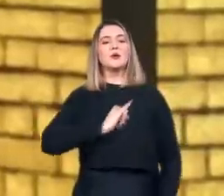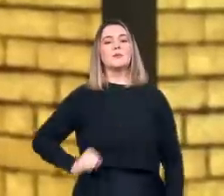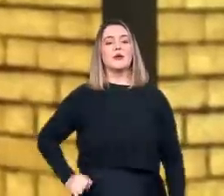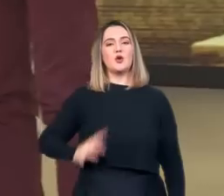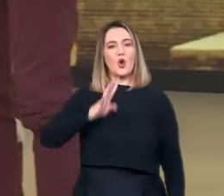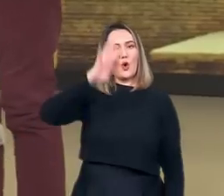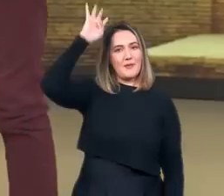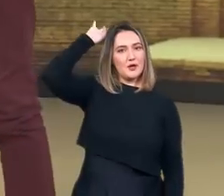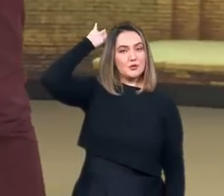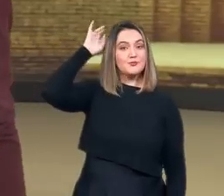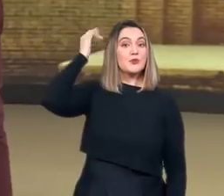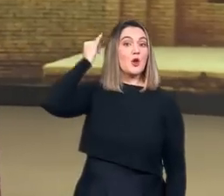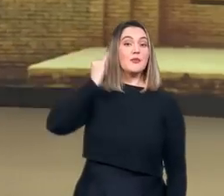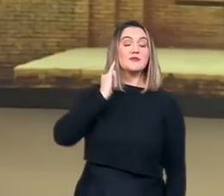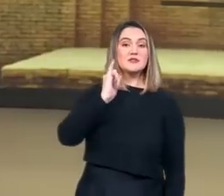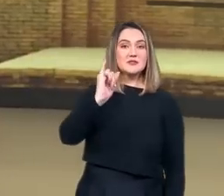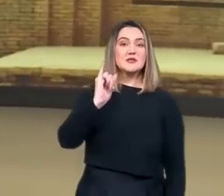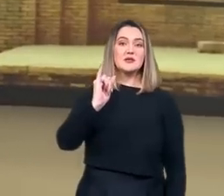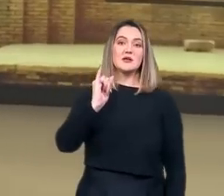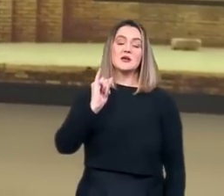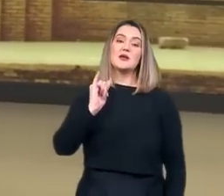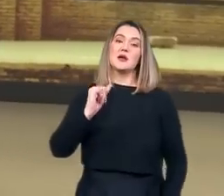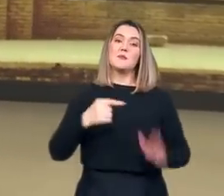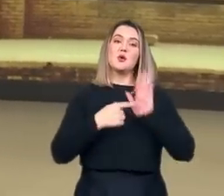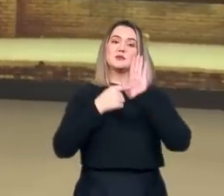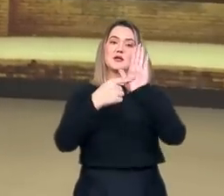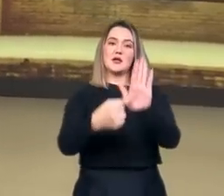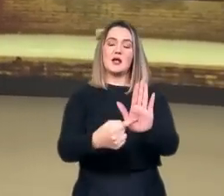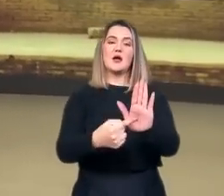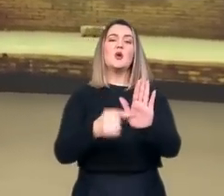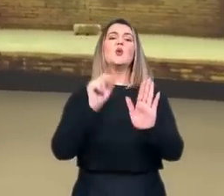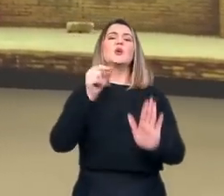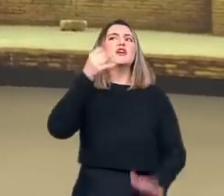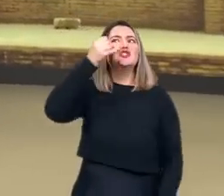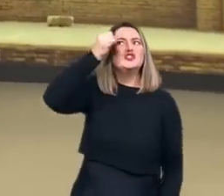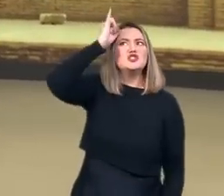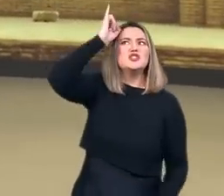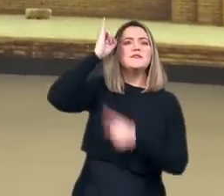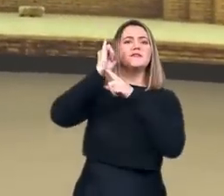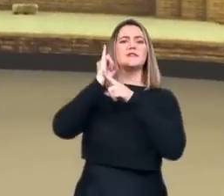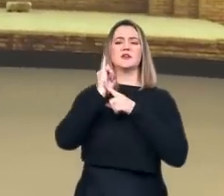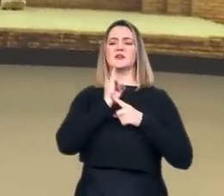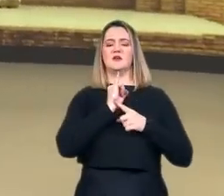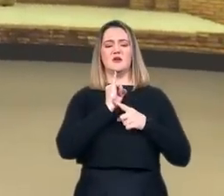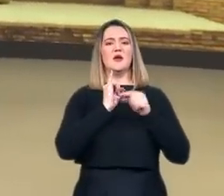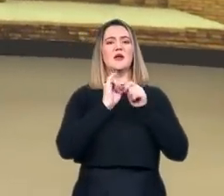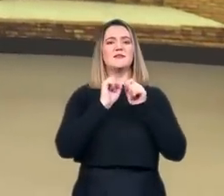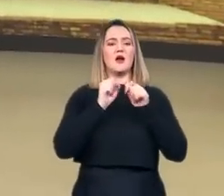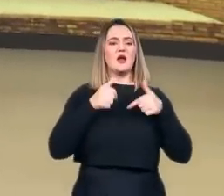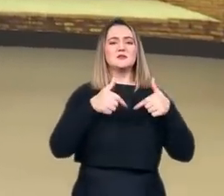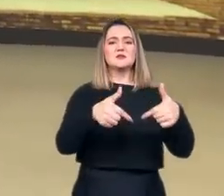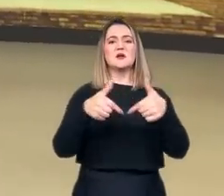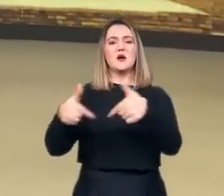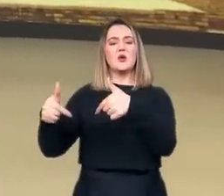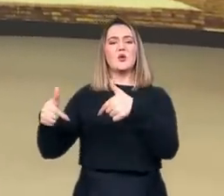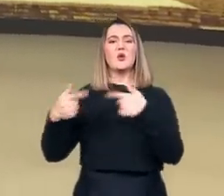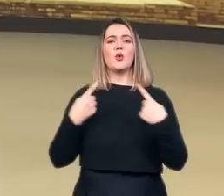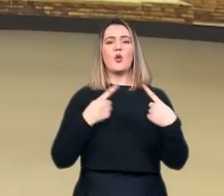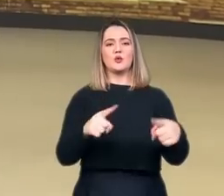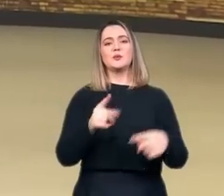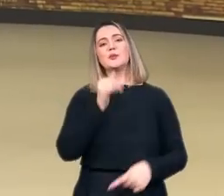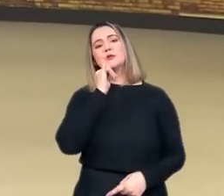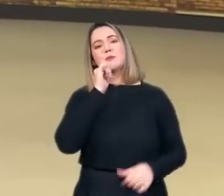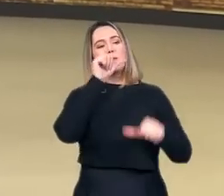Império Romano. A profecia ainda nos revelará outras coisas que o Pequeno Chifre foi fazendo de abomináveis ao longo da história do